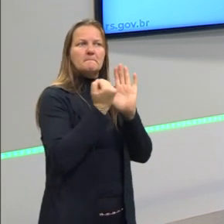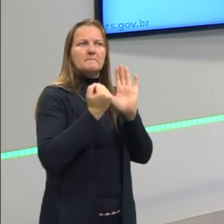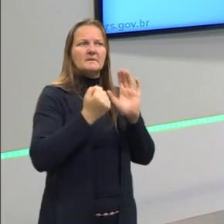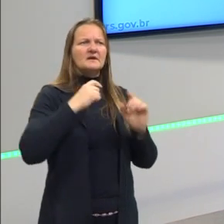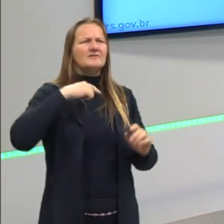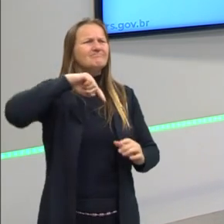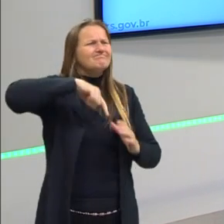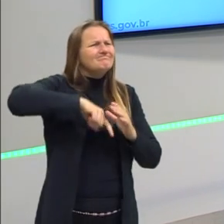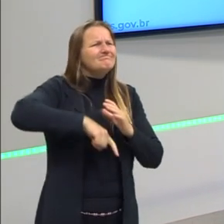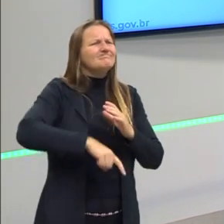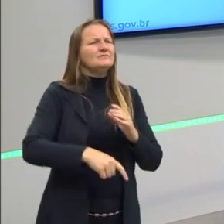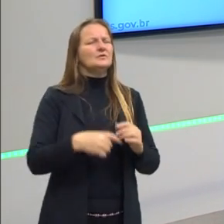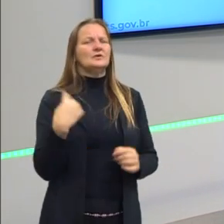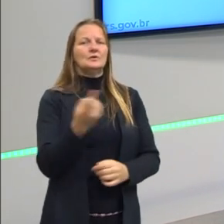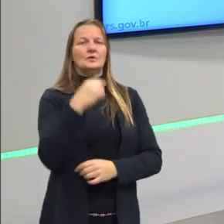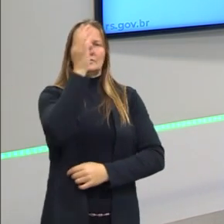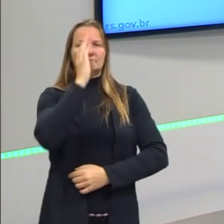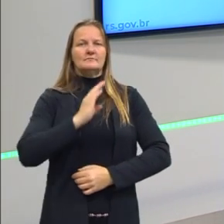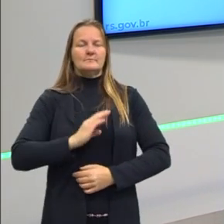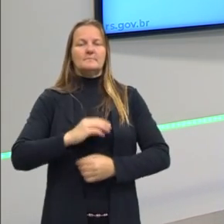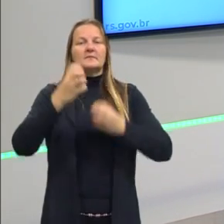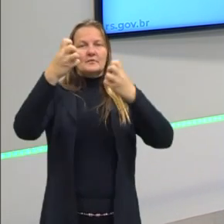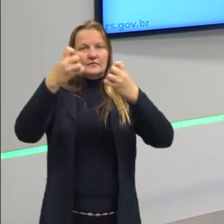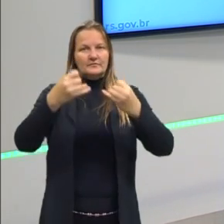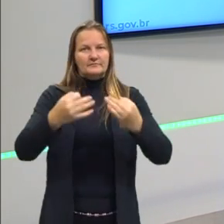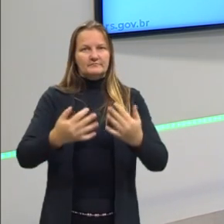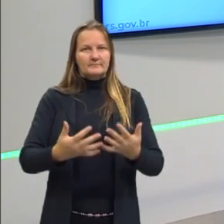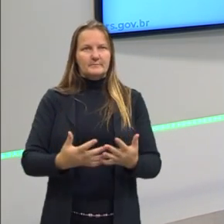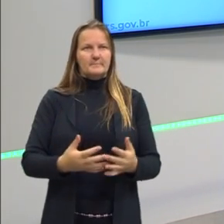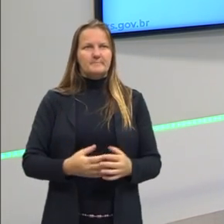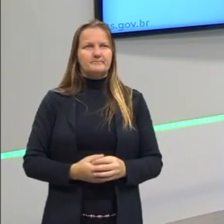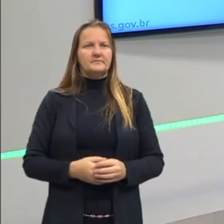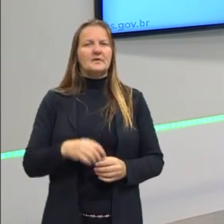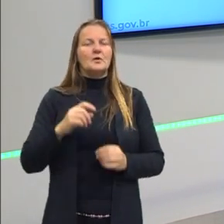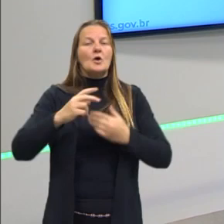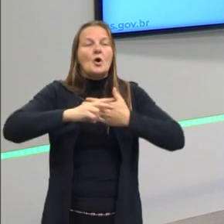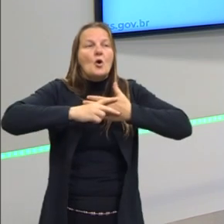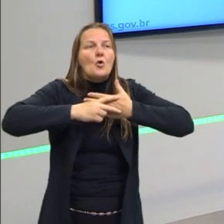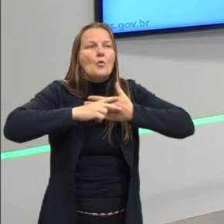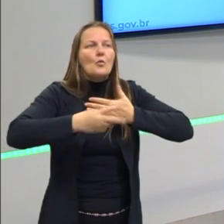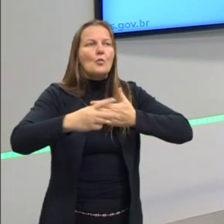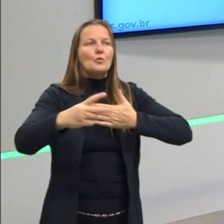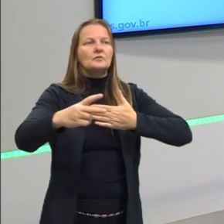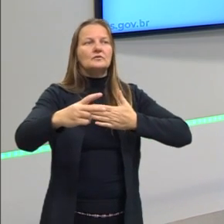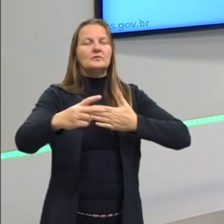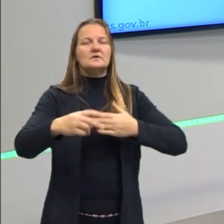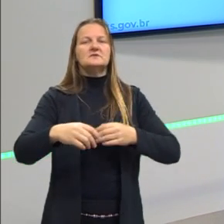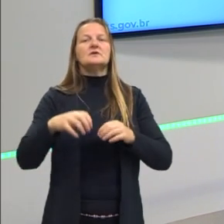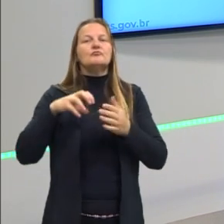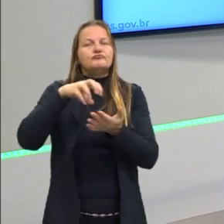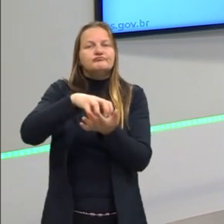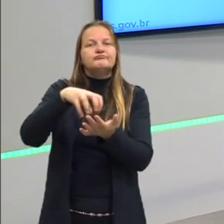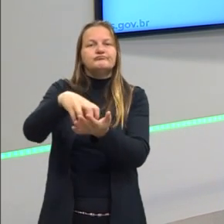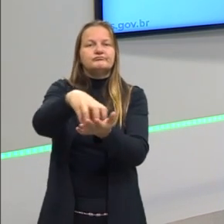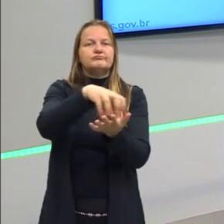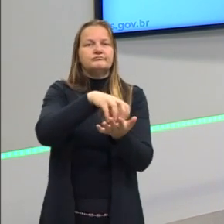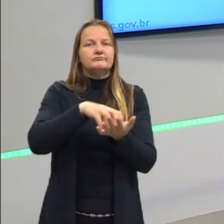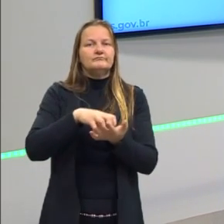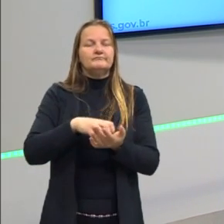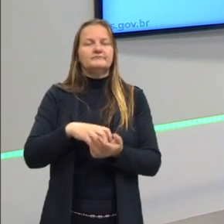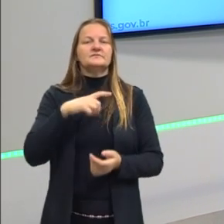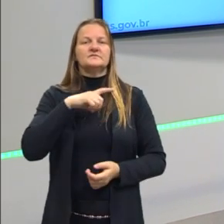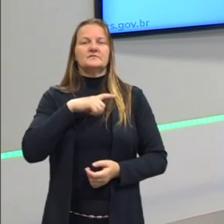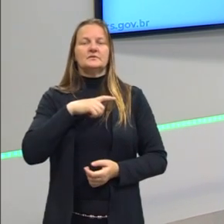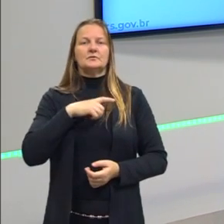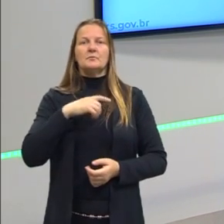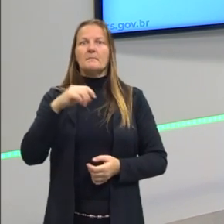profunda no nosso país. Agora a gente vai falar um pouquinho sobre essas consequências da colonização. E elas tiveram